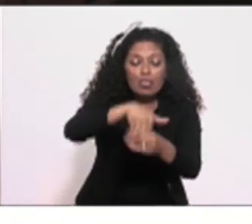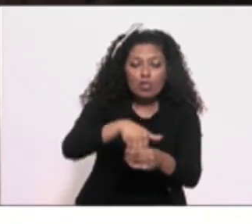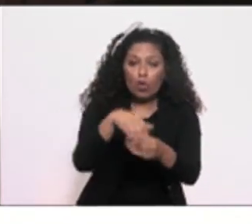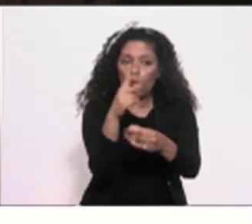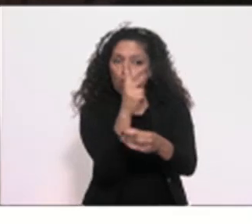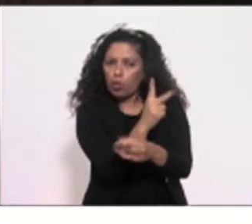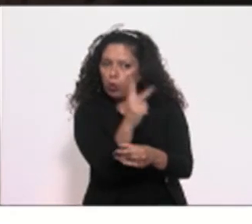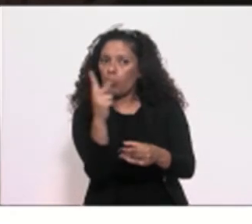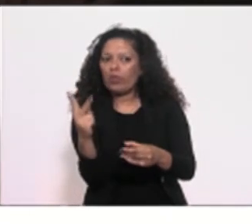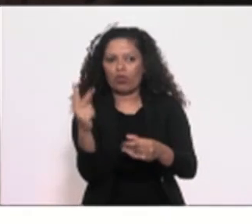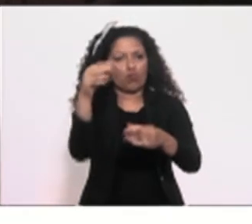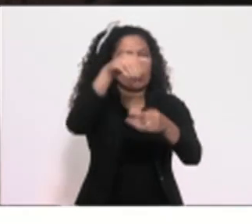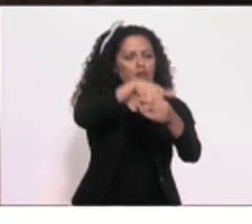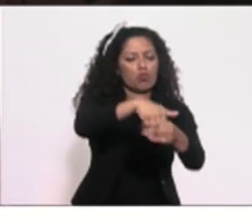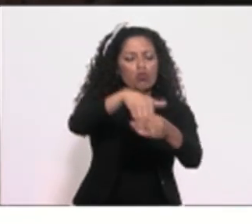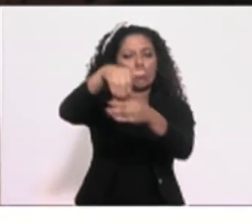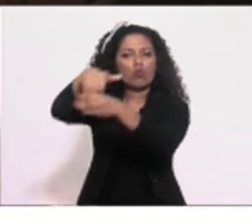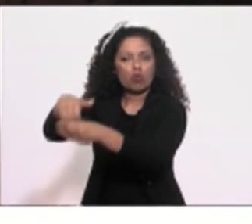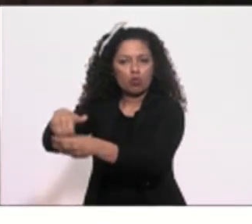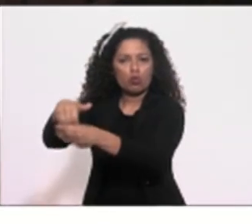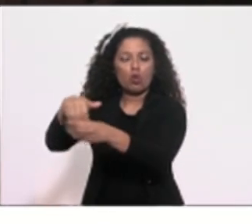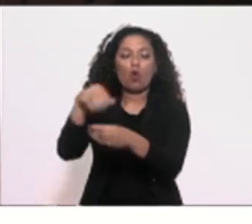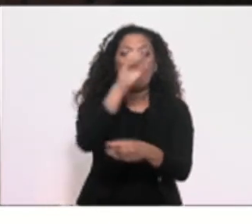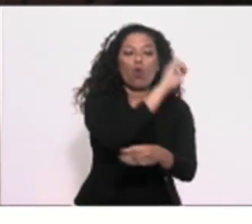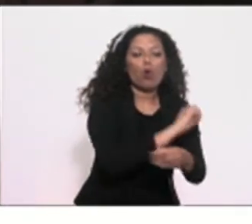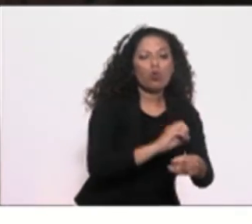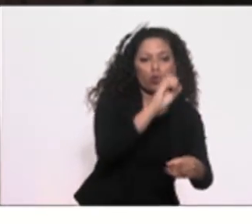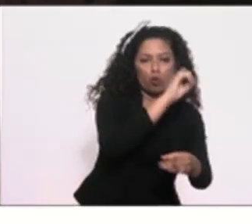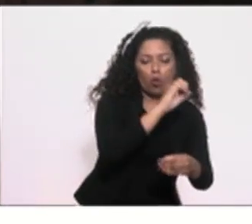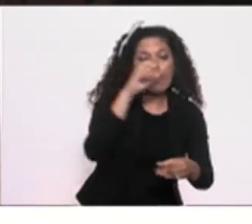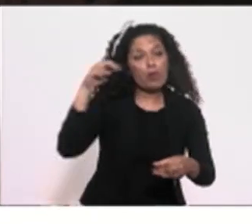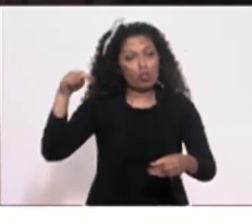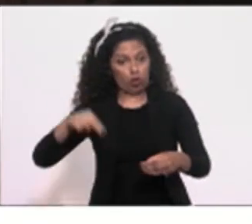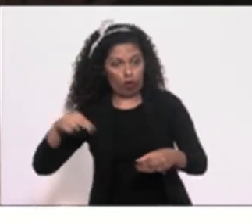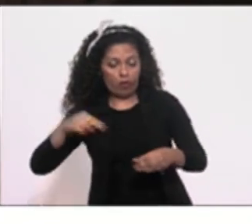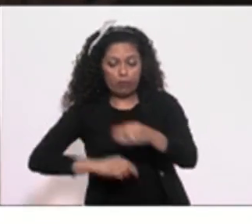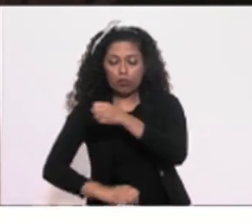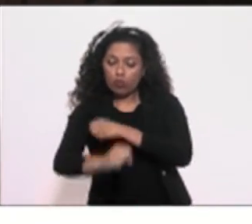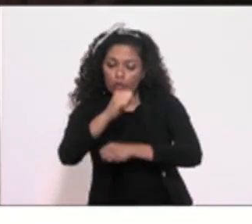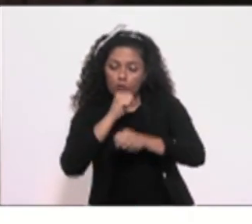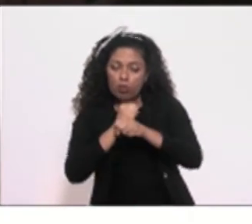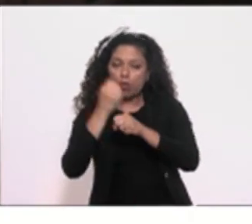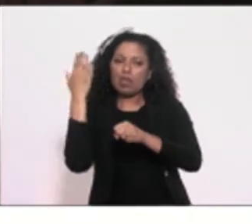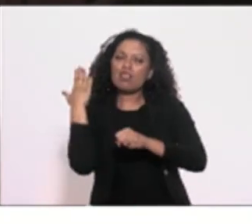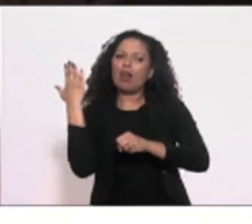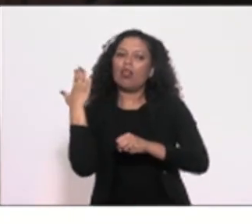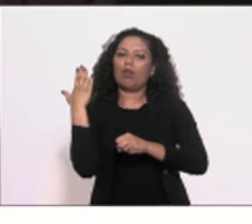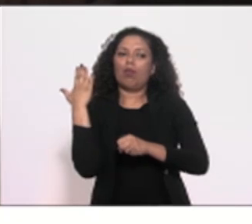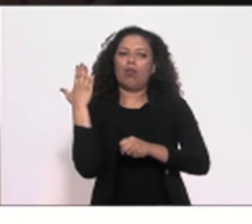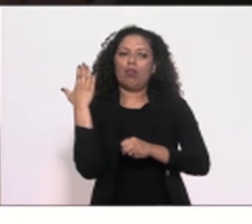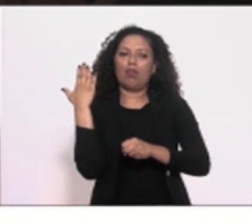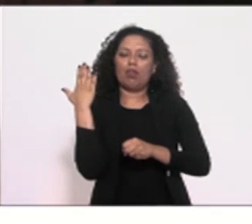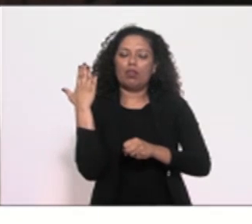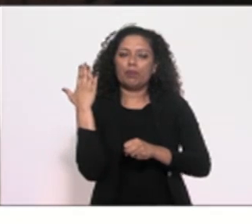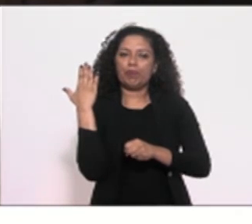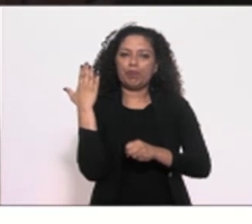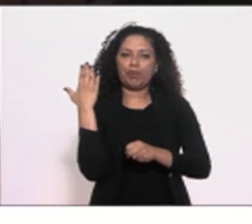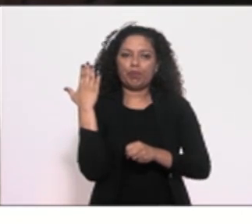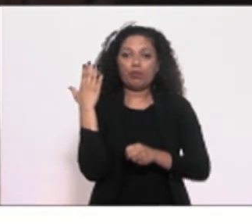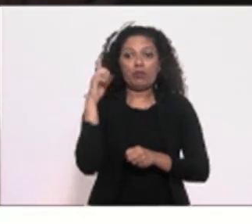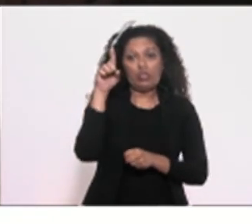turnos, em outubro, novembro do ano passado. E o senhor